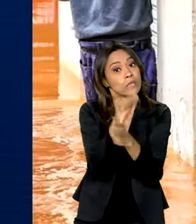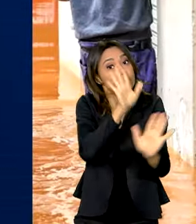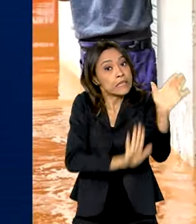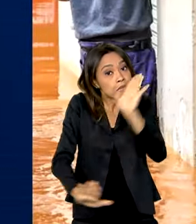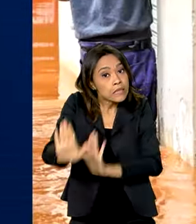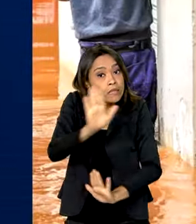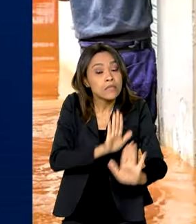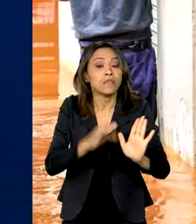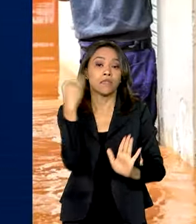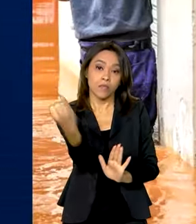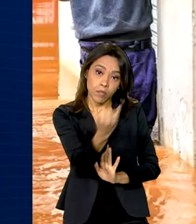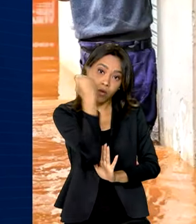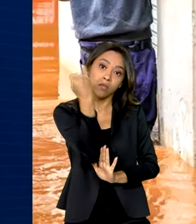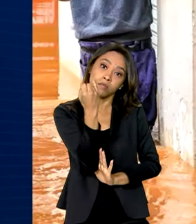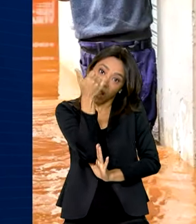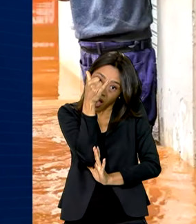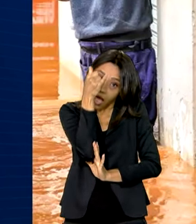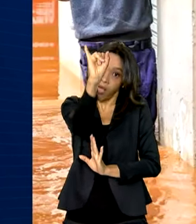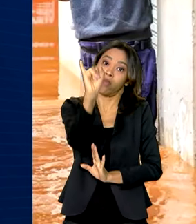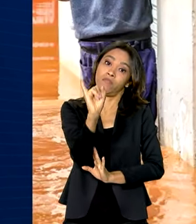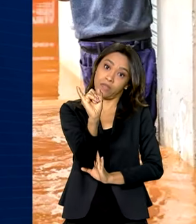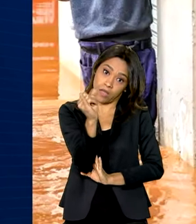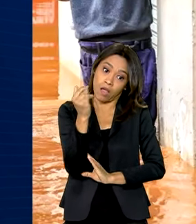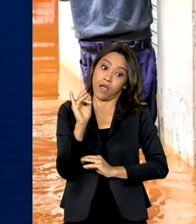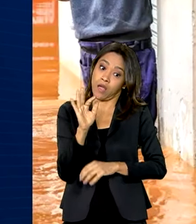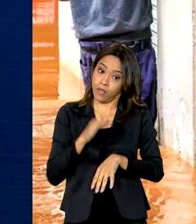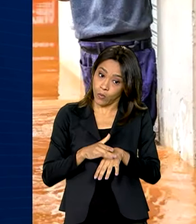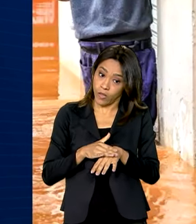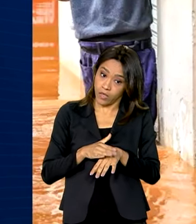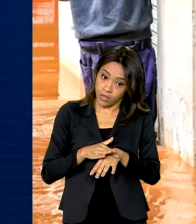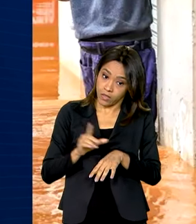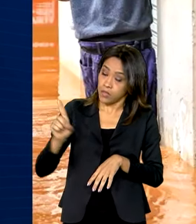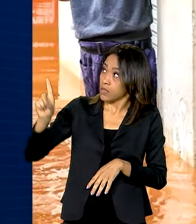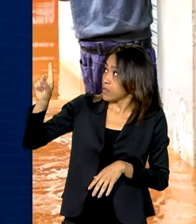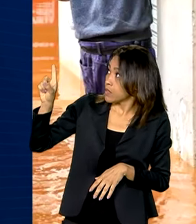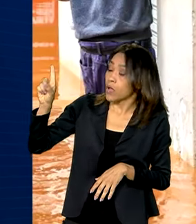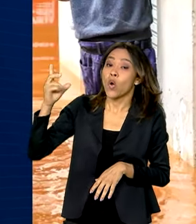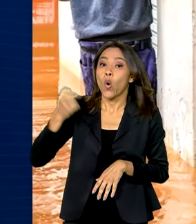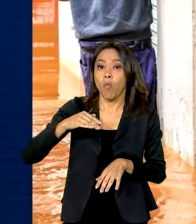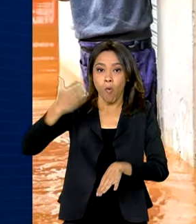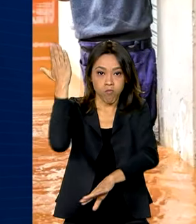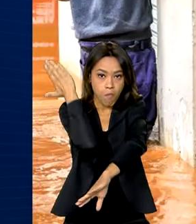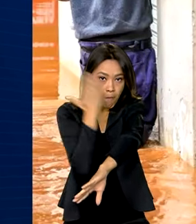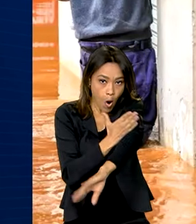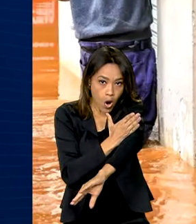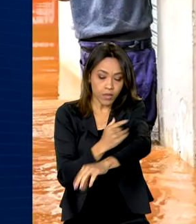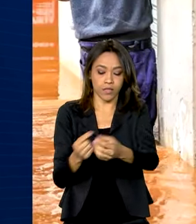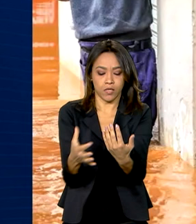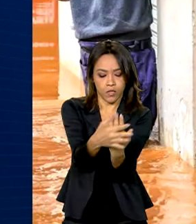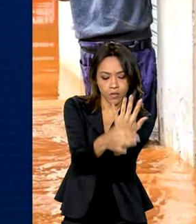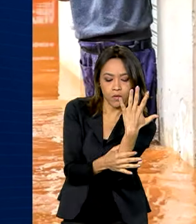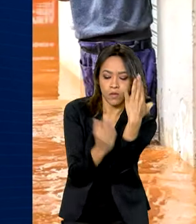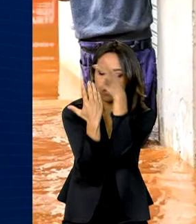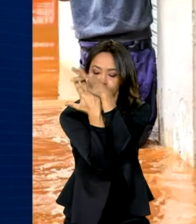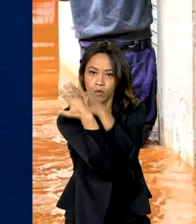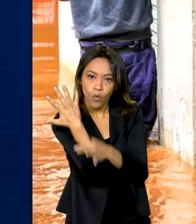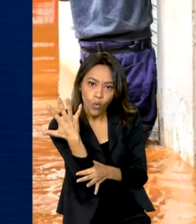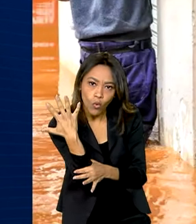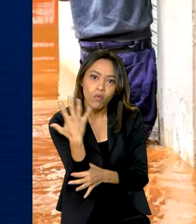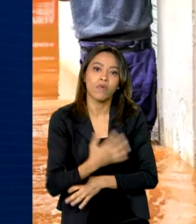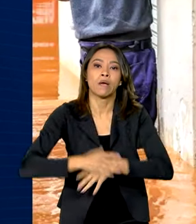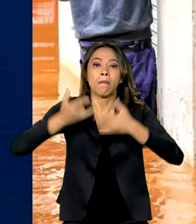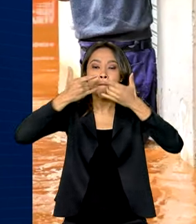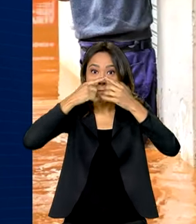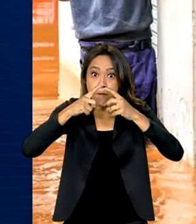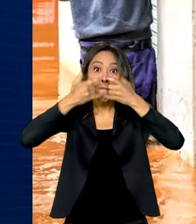essenciais para se prevenir da leptospirose, como usar botas, luvas e máscara ao